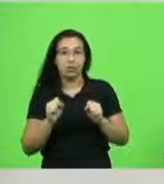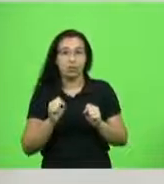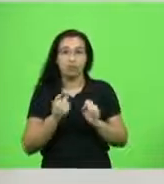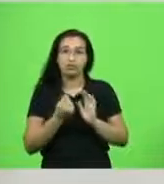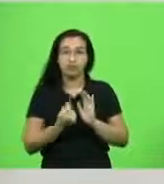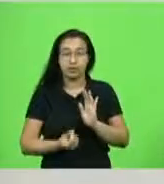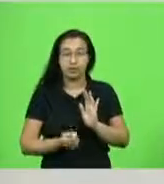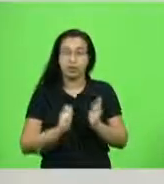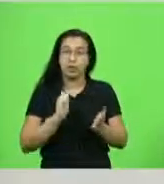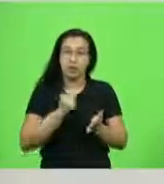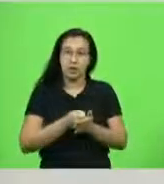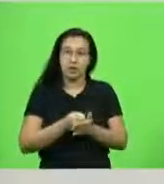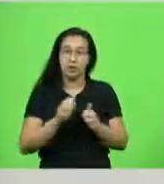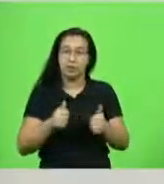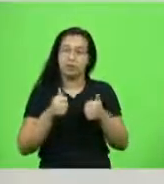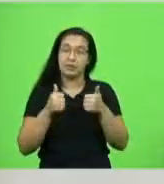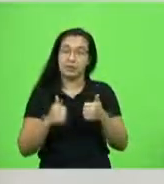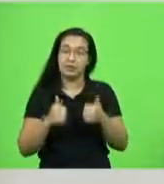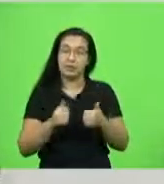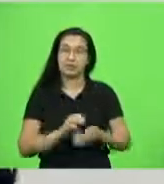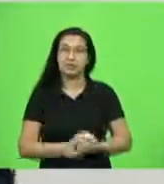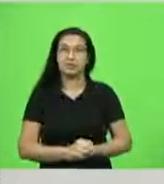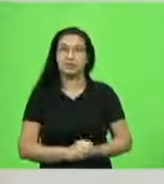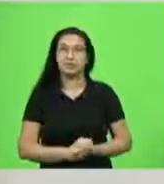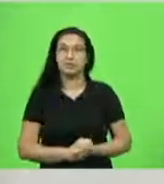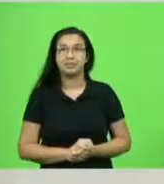vamos ficar bem. Isso, senhor presidente. Muito obrigado.